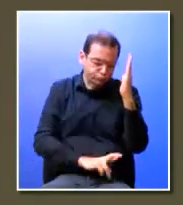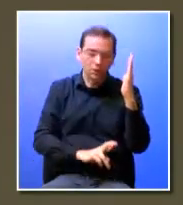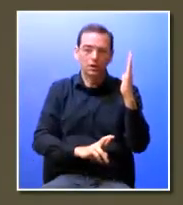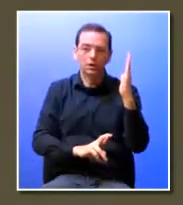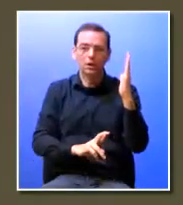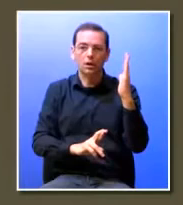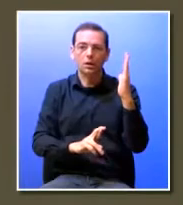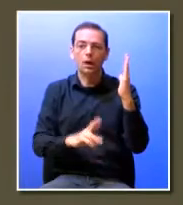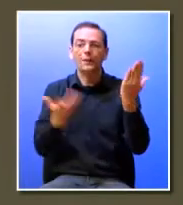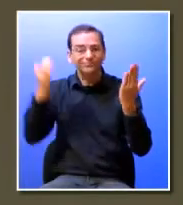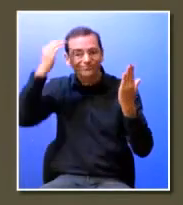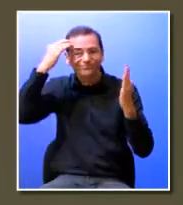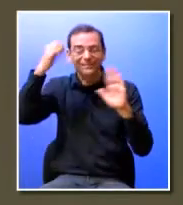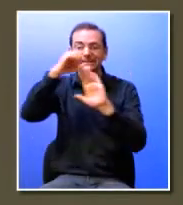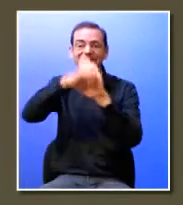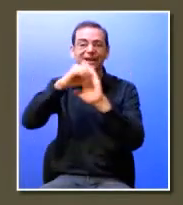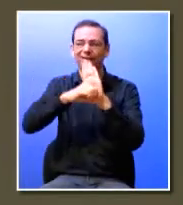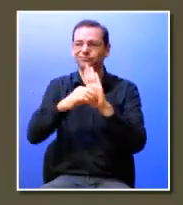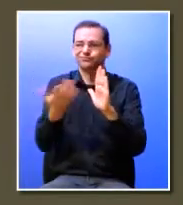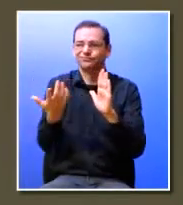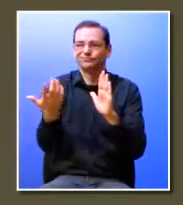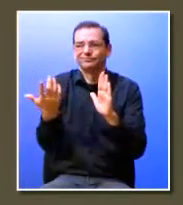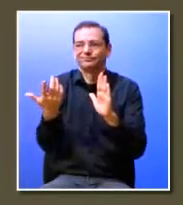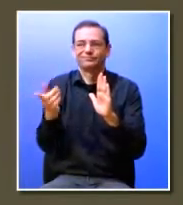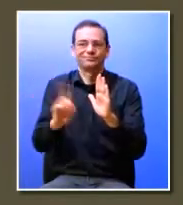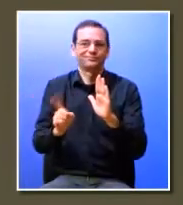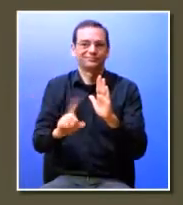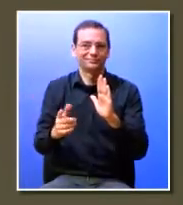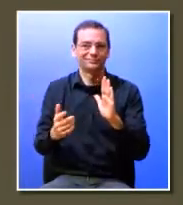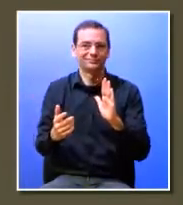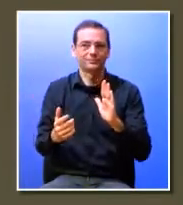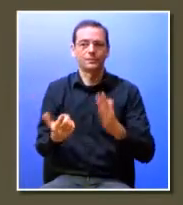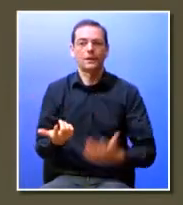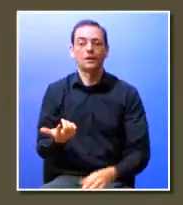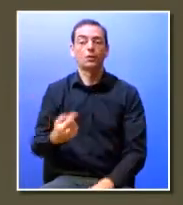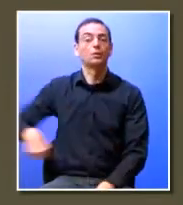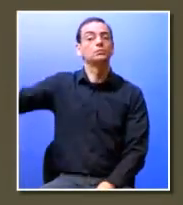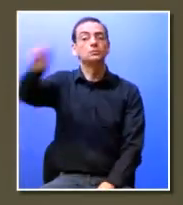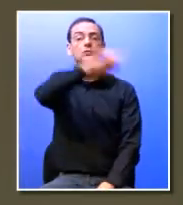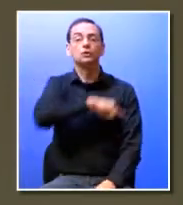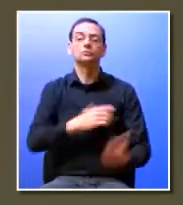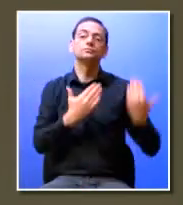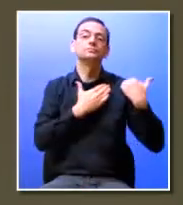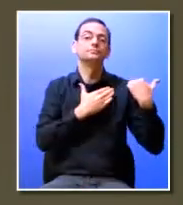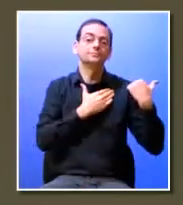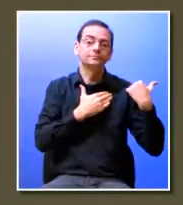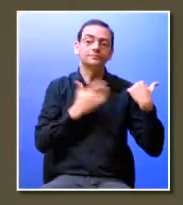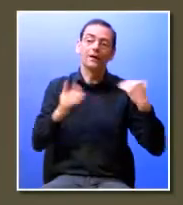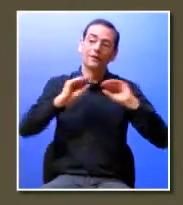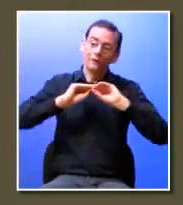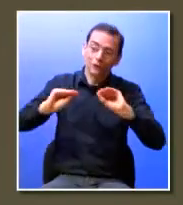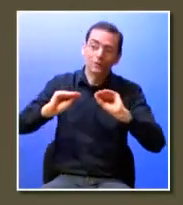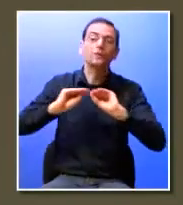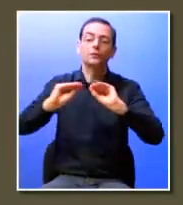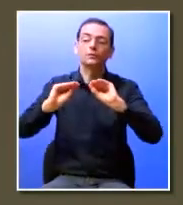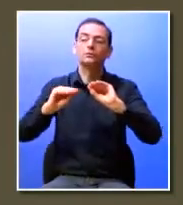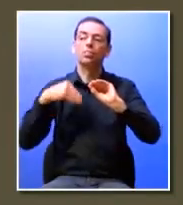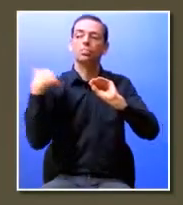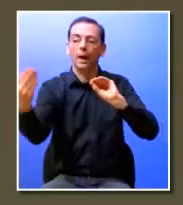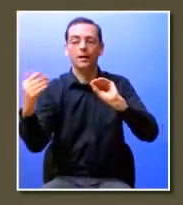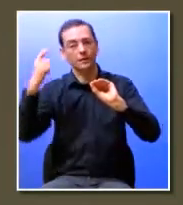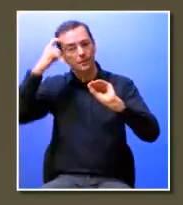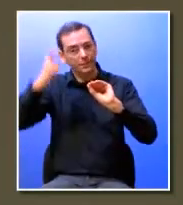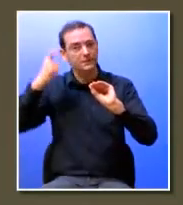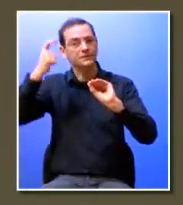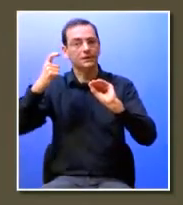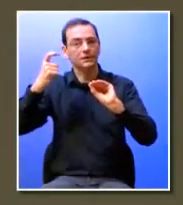soa ou quando falamos com a pessoa e daí mais uma vez todos nós temos esta responsabilidade de formar para pensar para que de facto